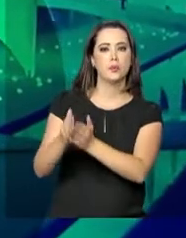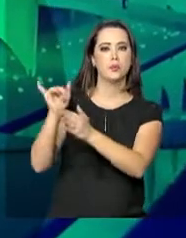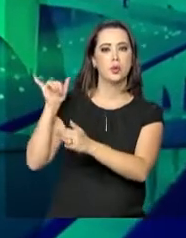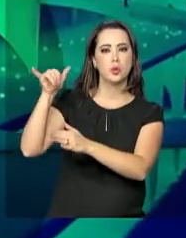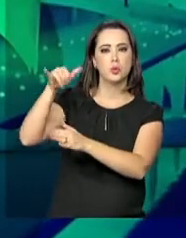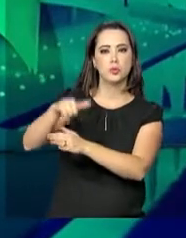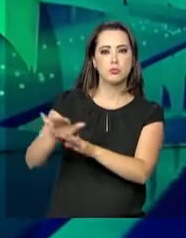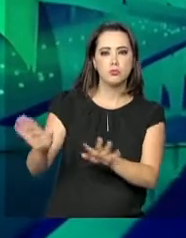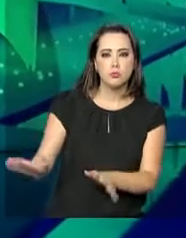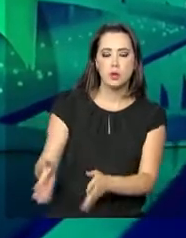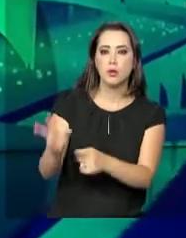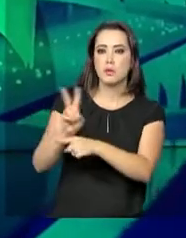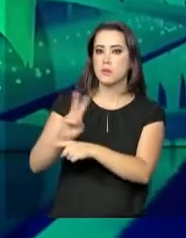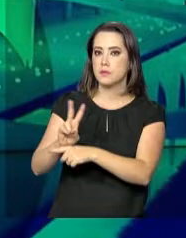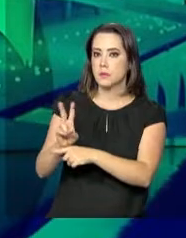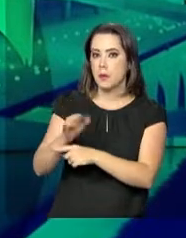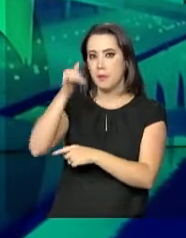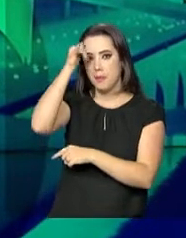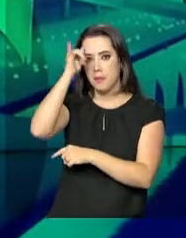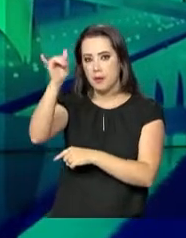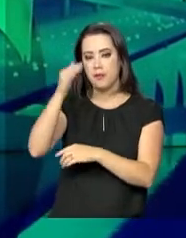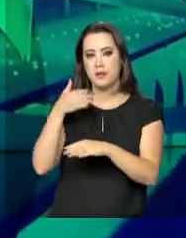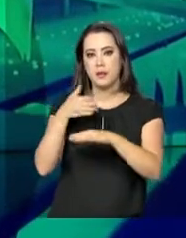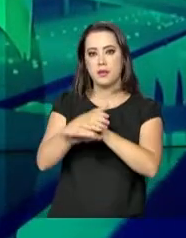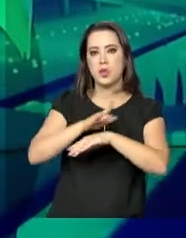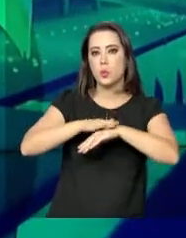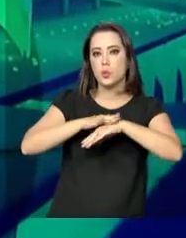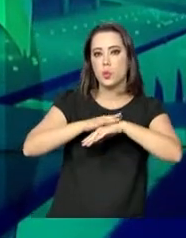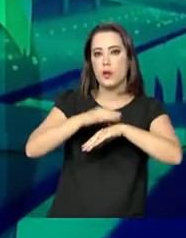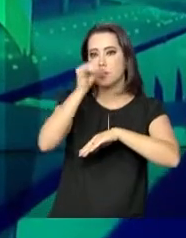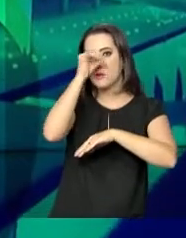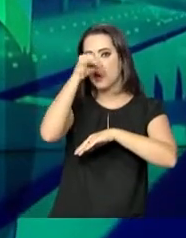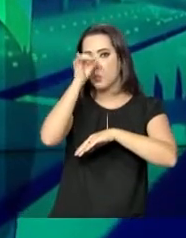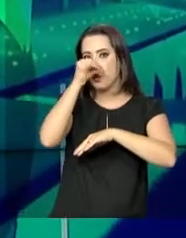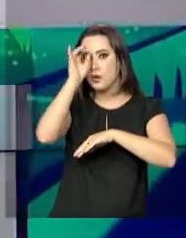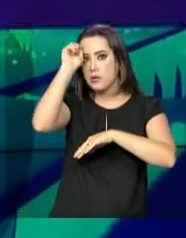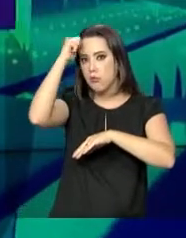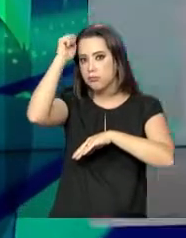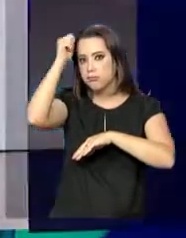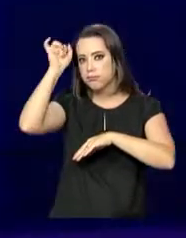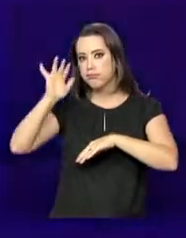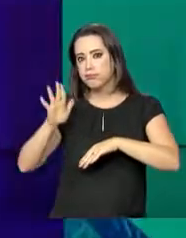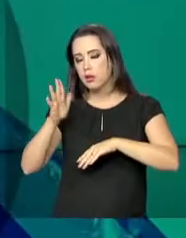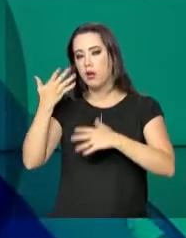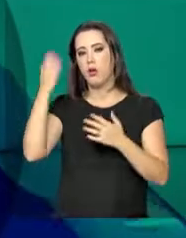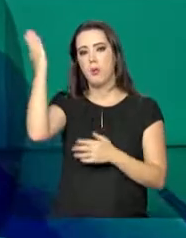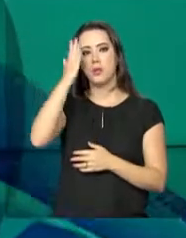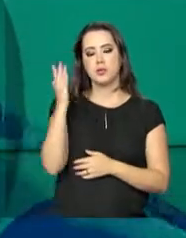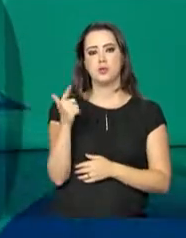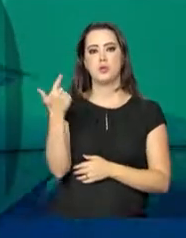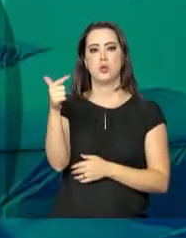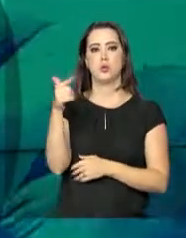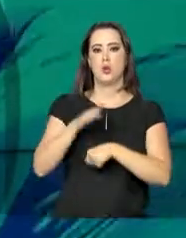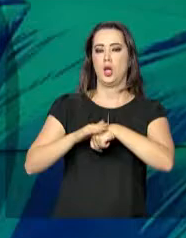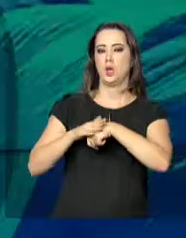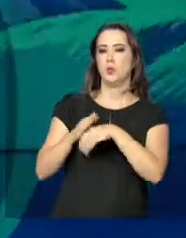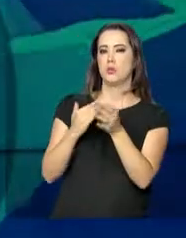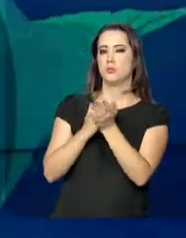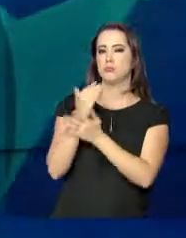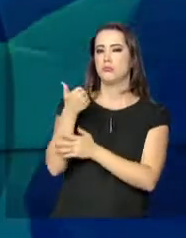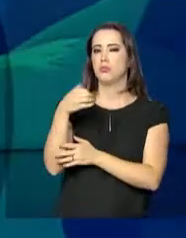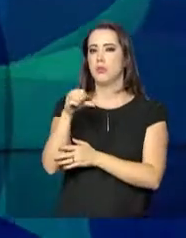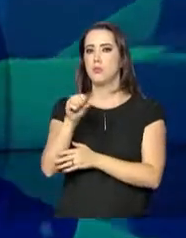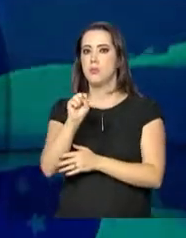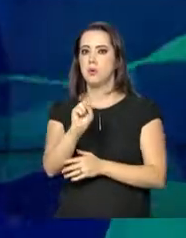país vão intensificar a vigilância para evitar a entrada da peste suína africana. O Brasil não registra casos da doença desde